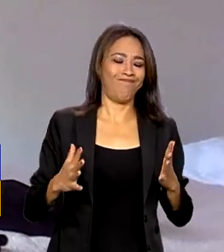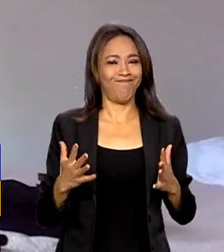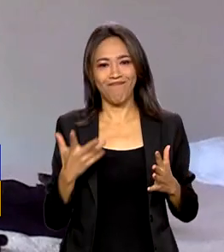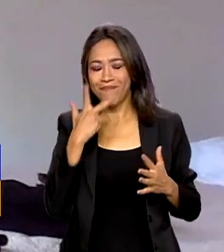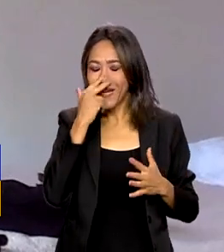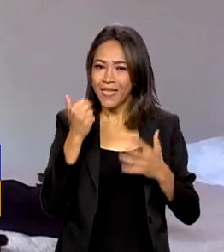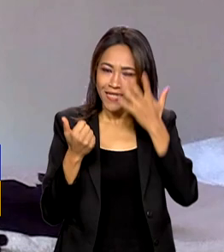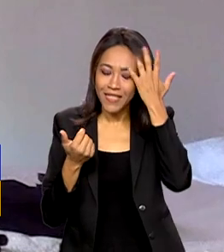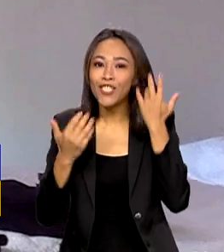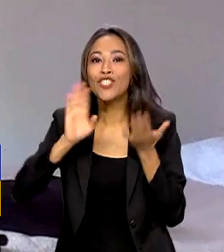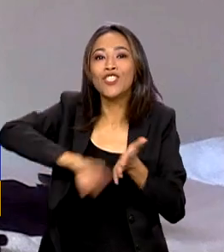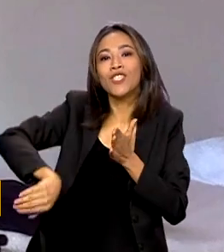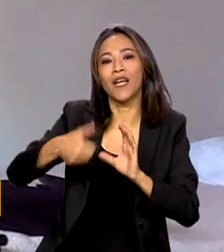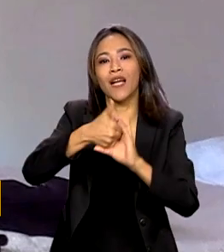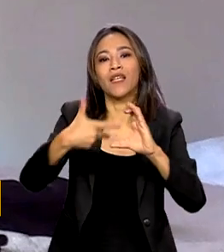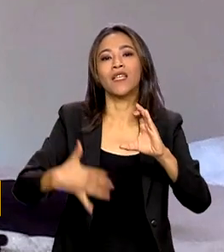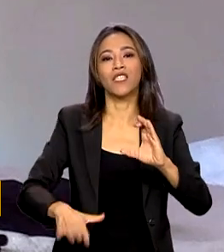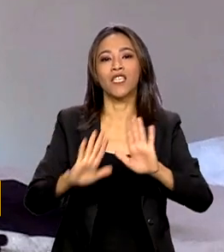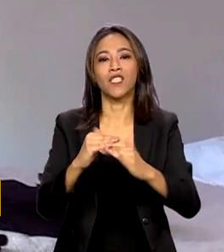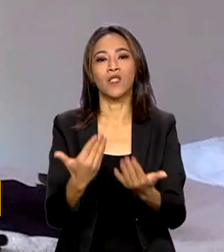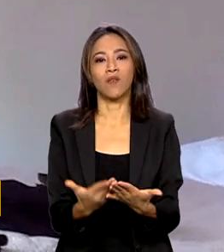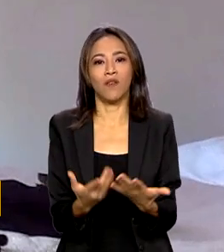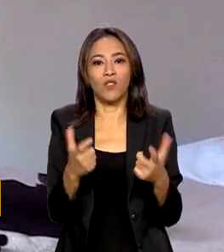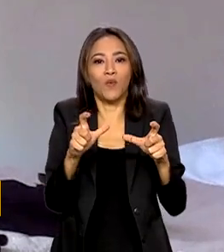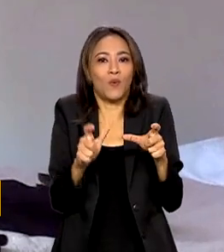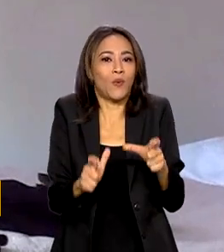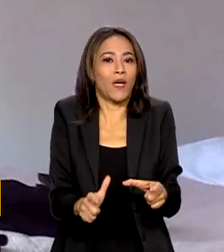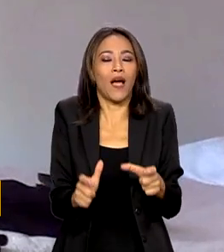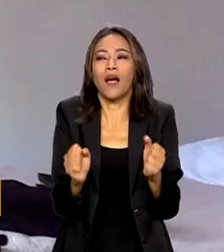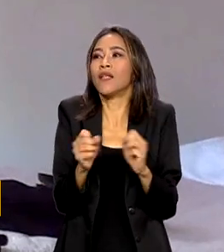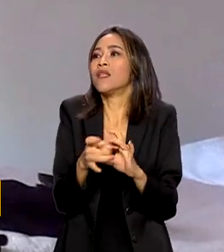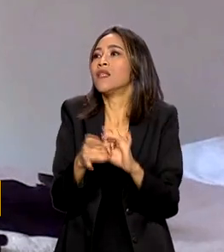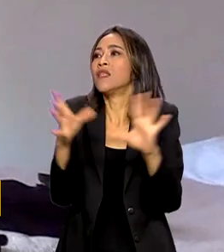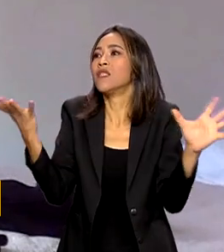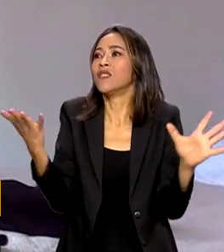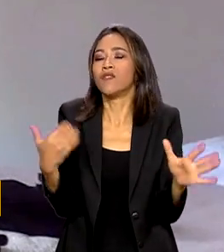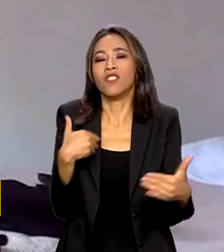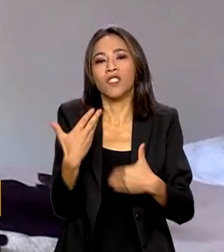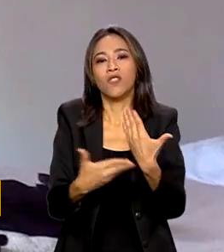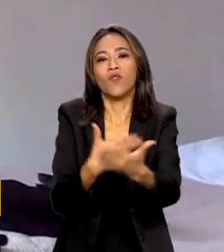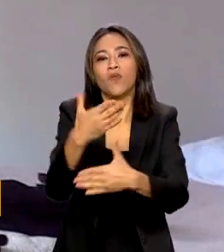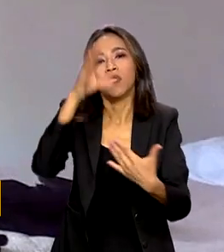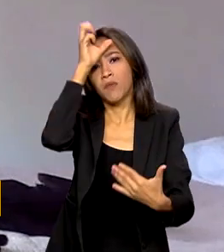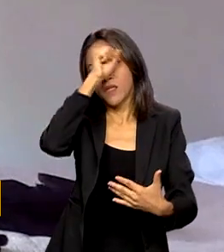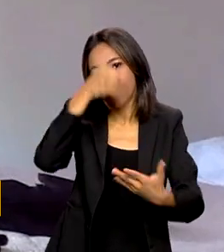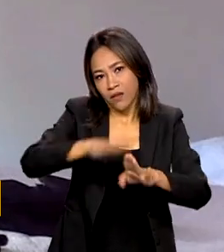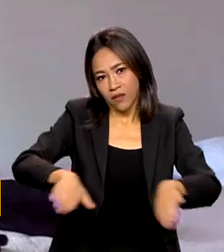característica da escola de ser esse ambiente mais livre de desenvolvimento das crianças e dos jovens.